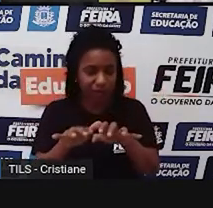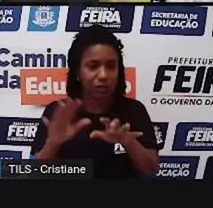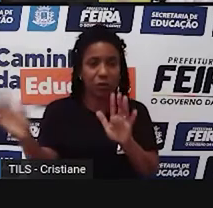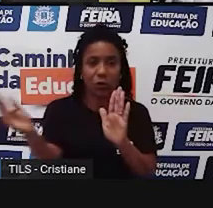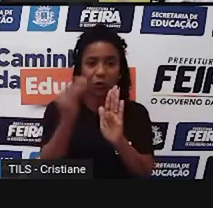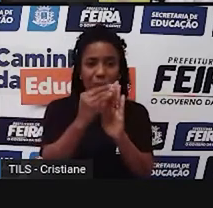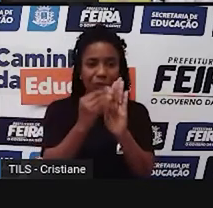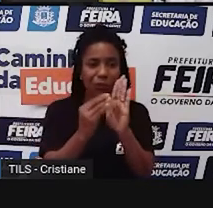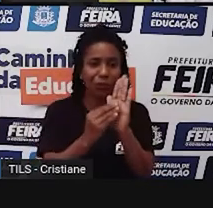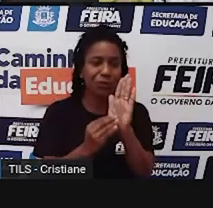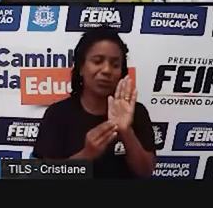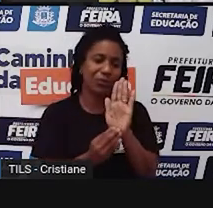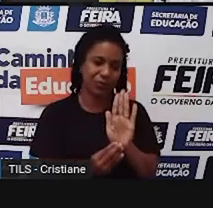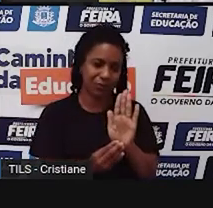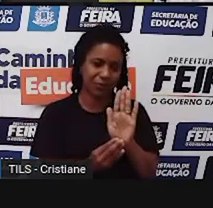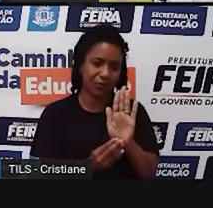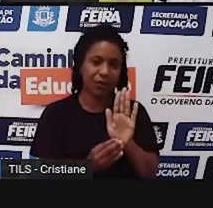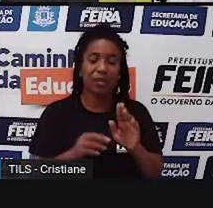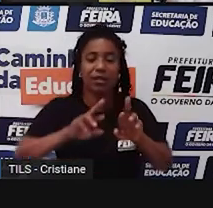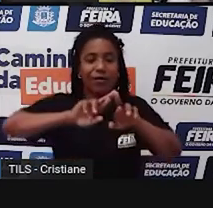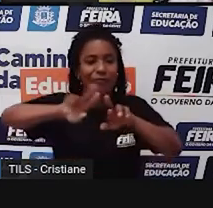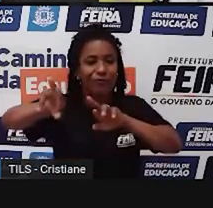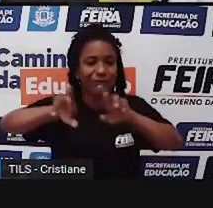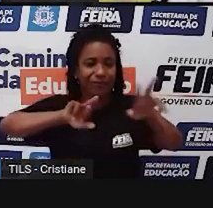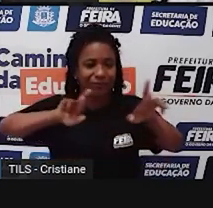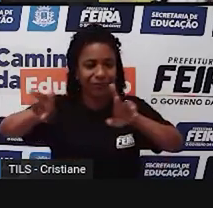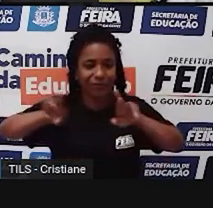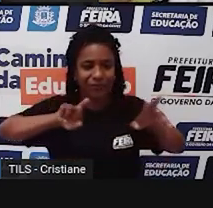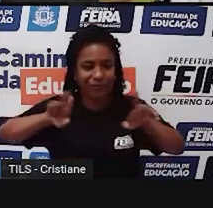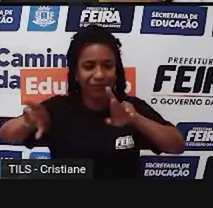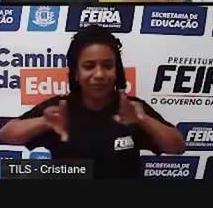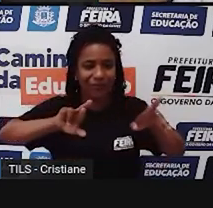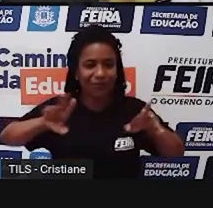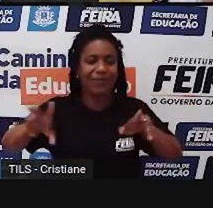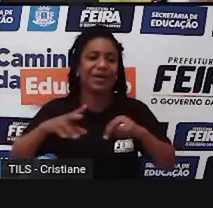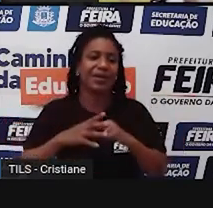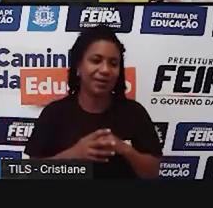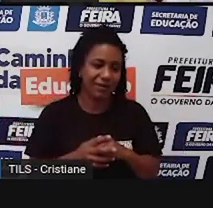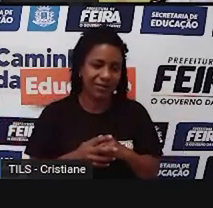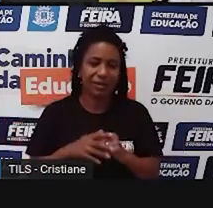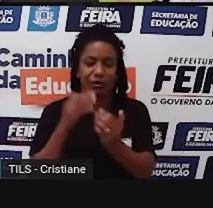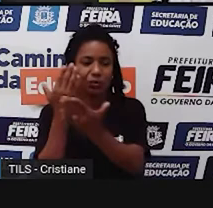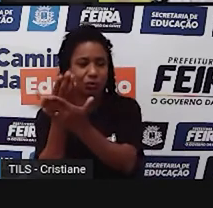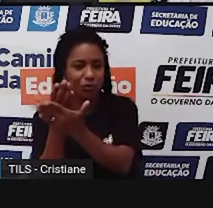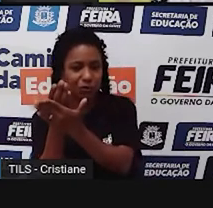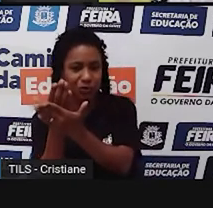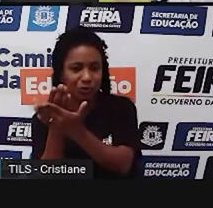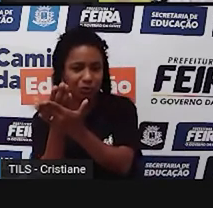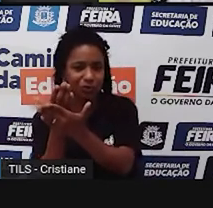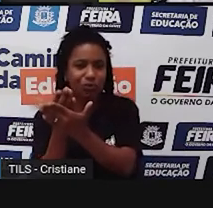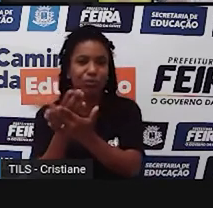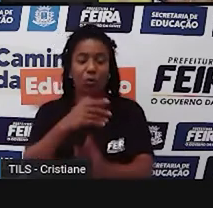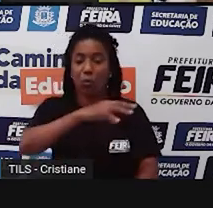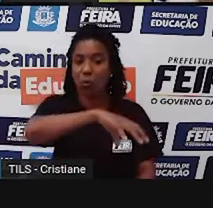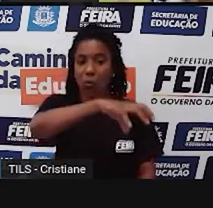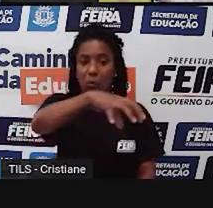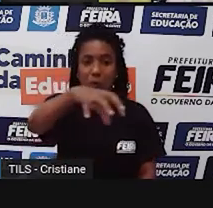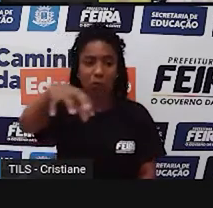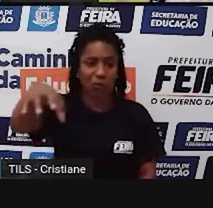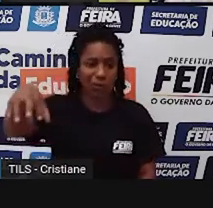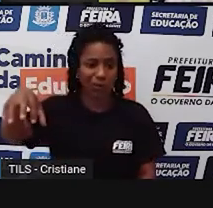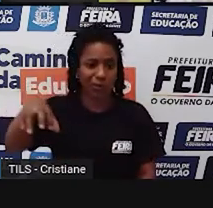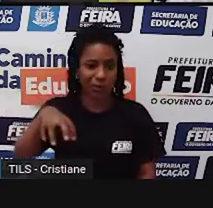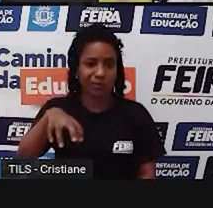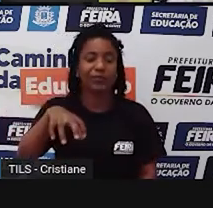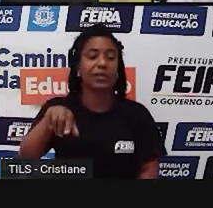obtidos aí das diversas, digamos assim, estações de estudos que existem, são